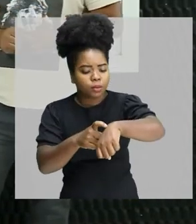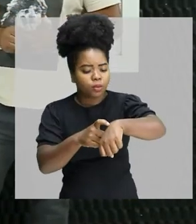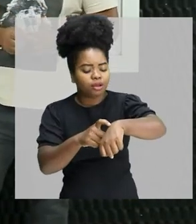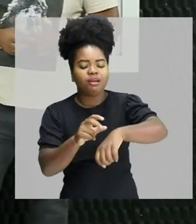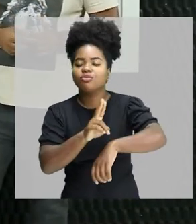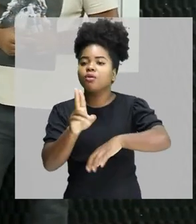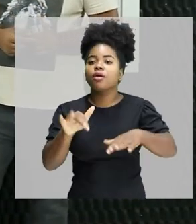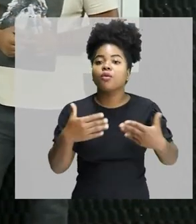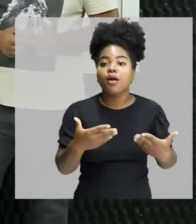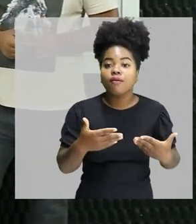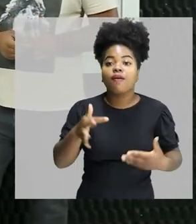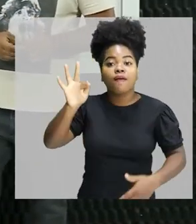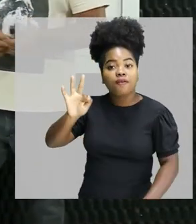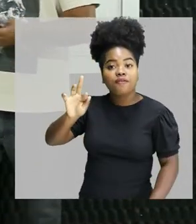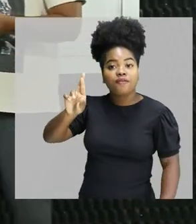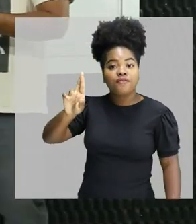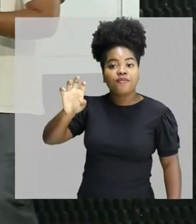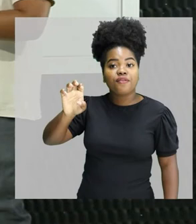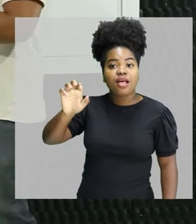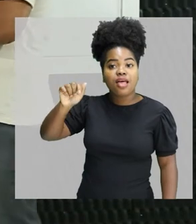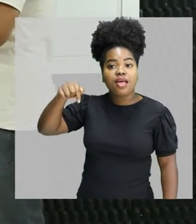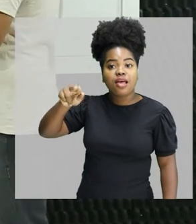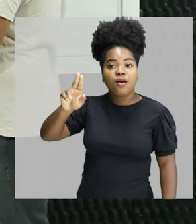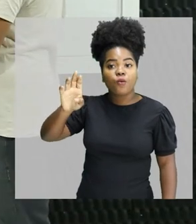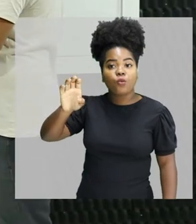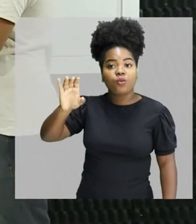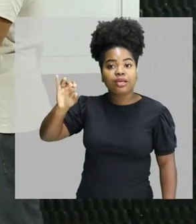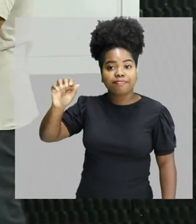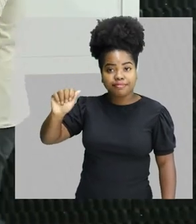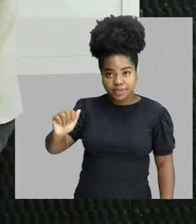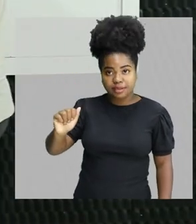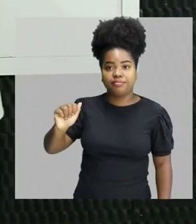Isso nós chamamos de frequência, certo? Essa frequência,